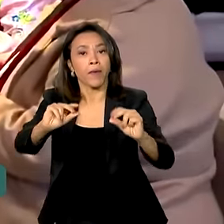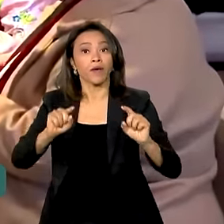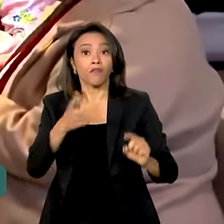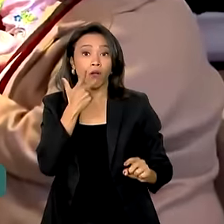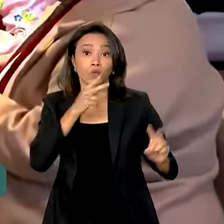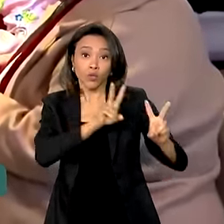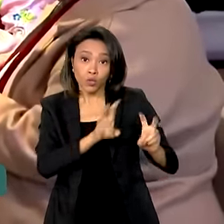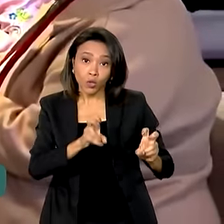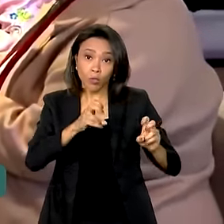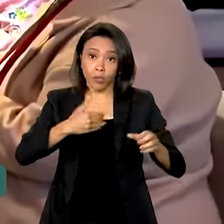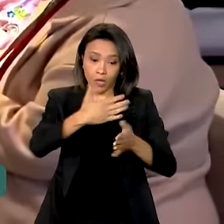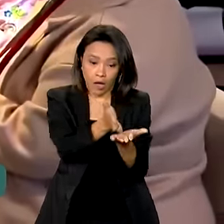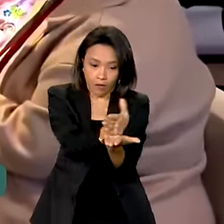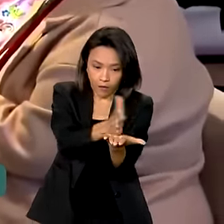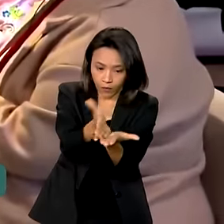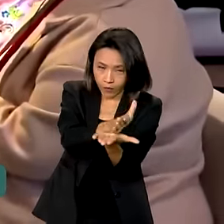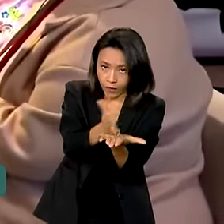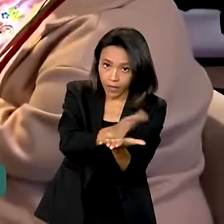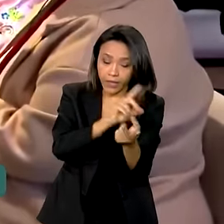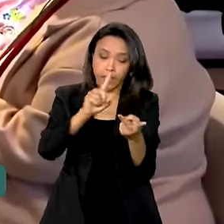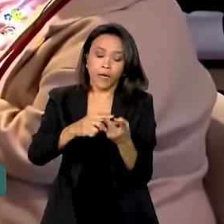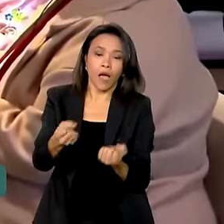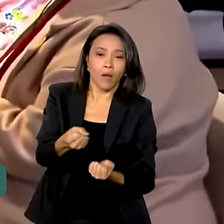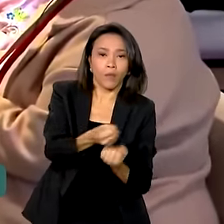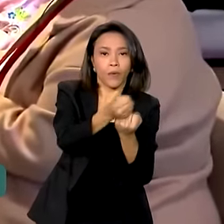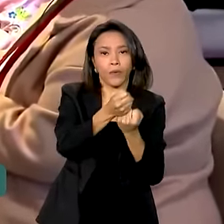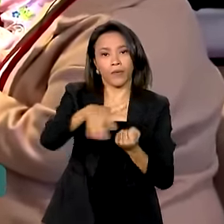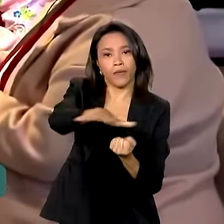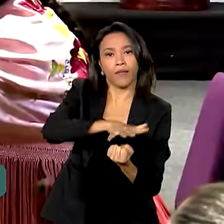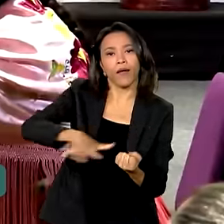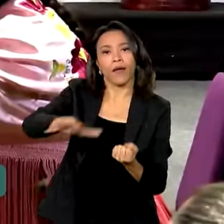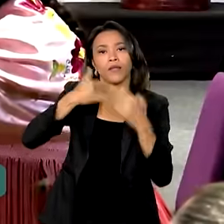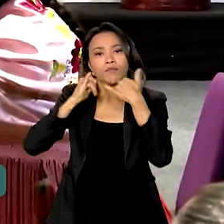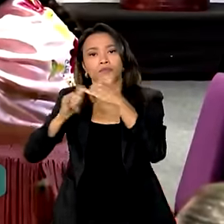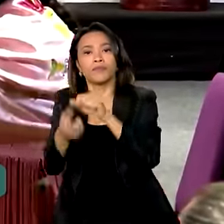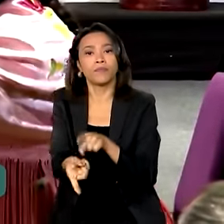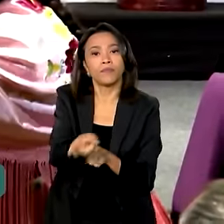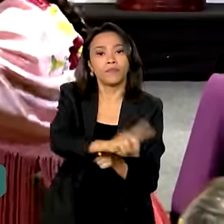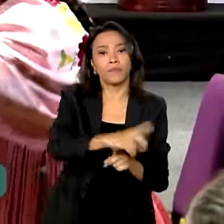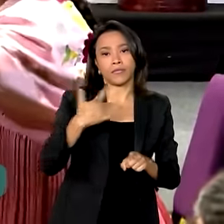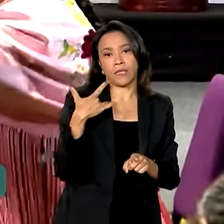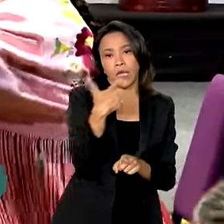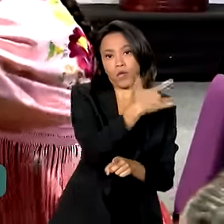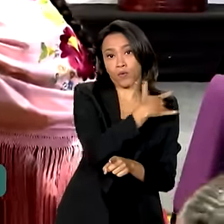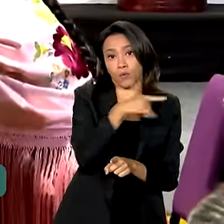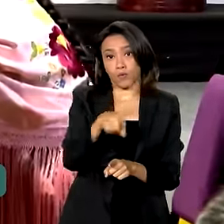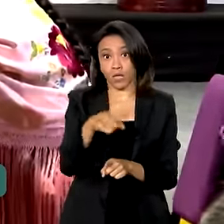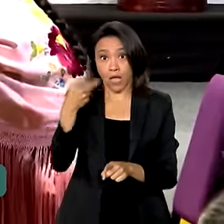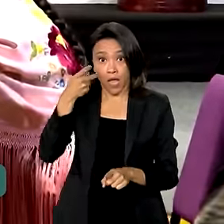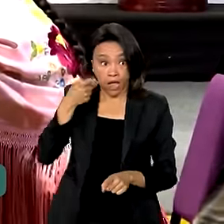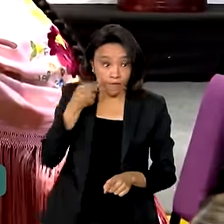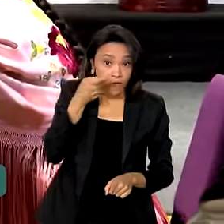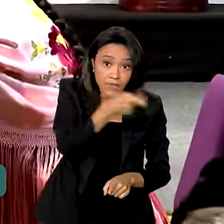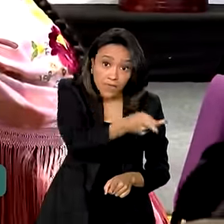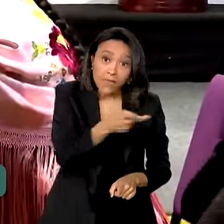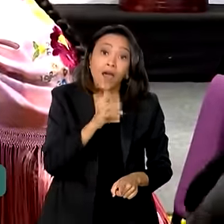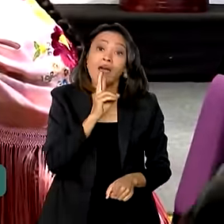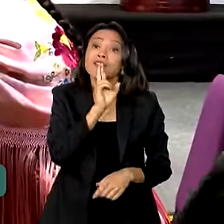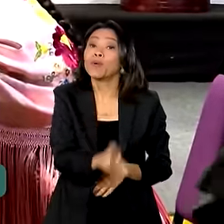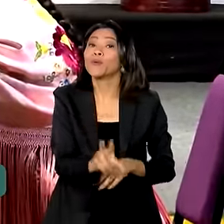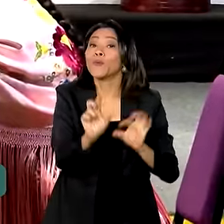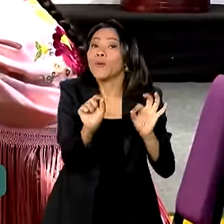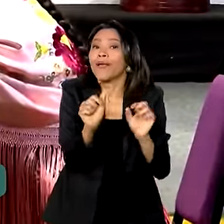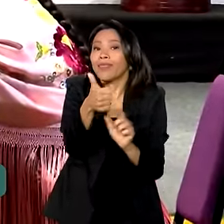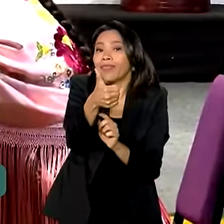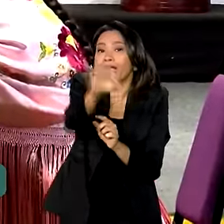atuação na fronteira e cooperação em áreas como energia e saúde. Entre os resultados da visita está a assinatura de